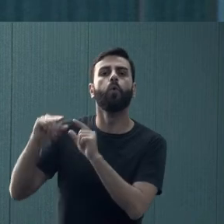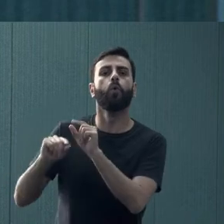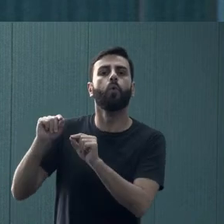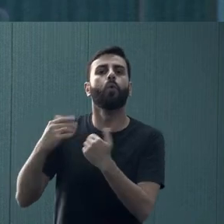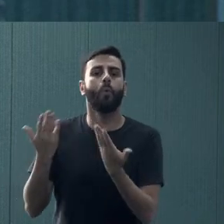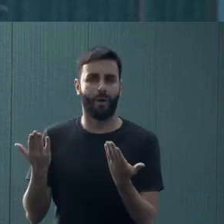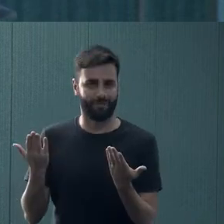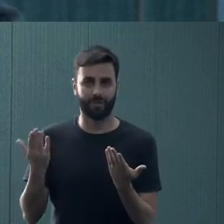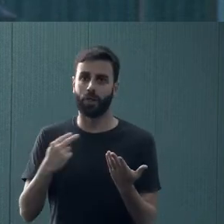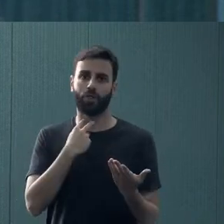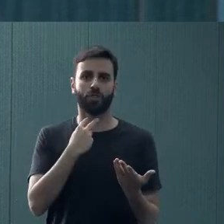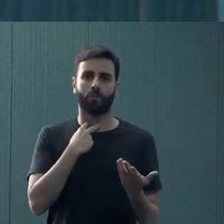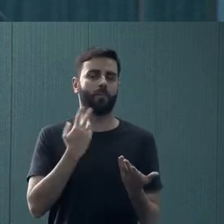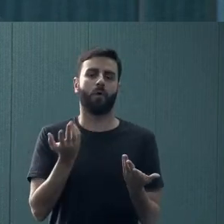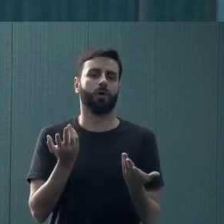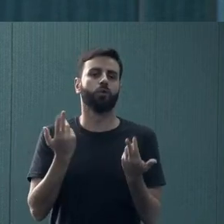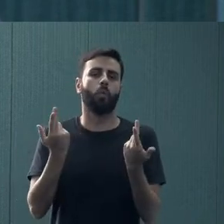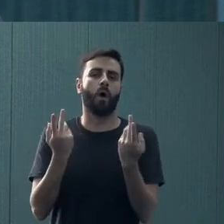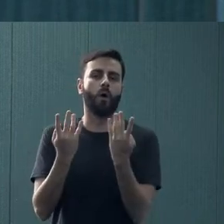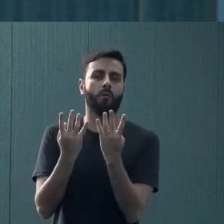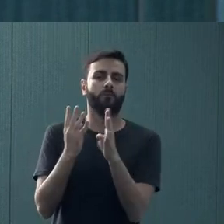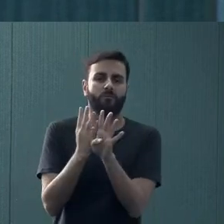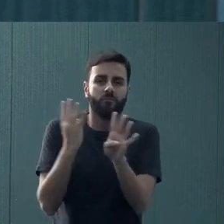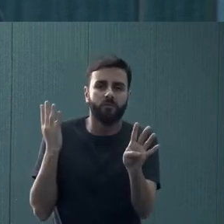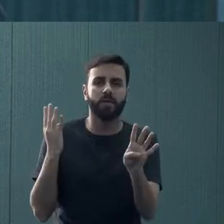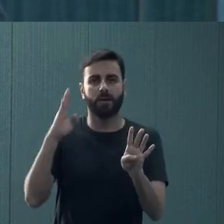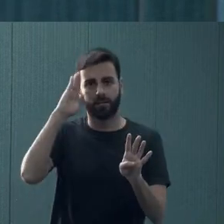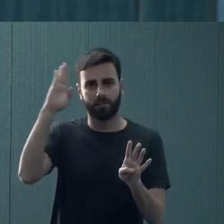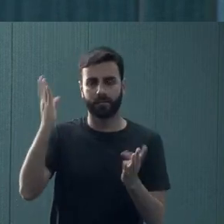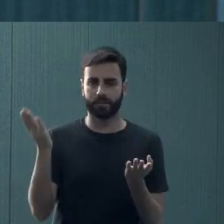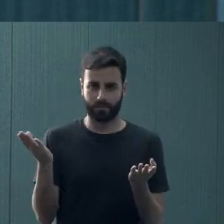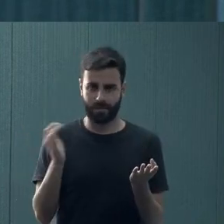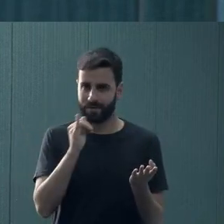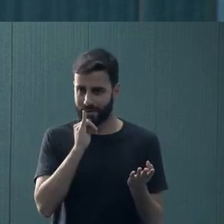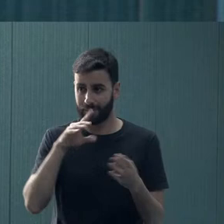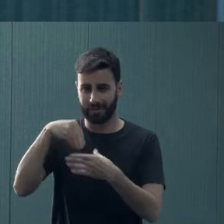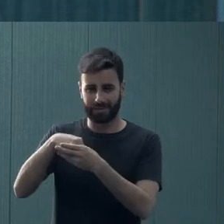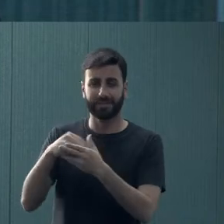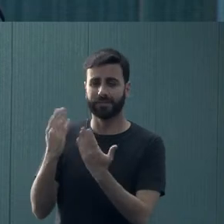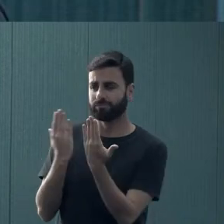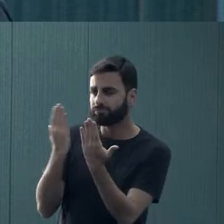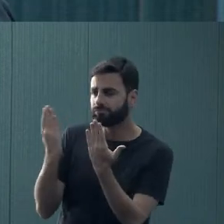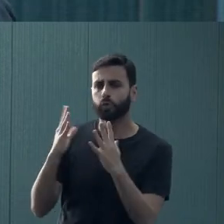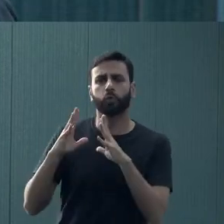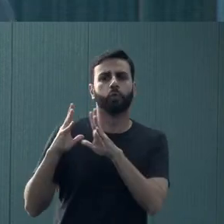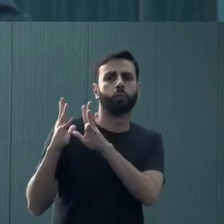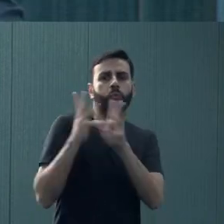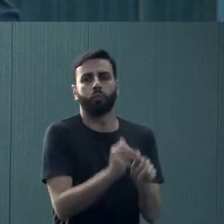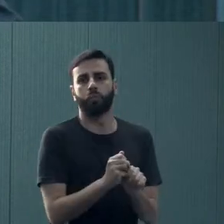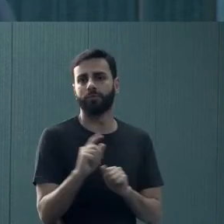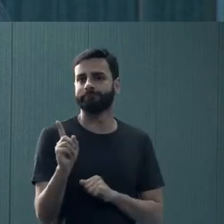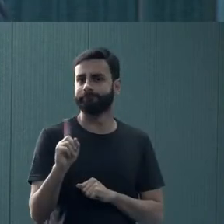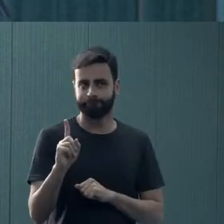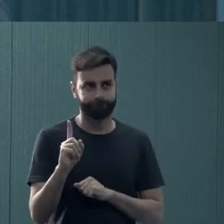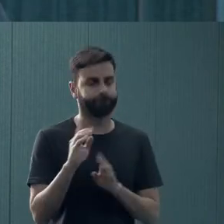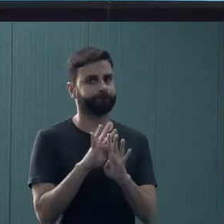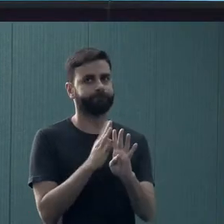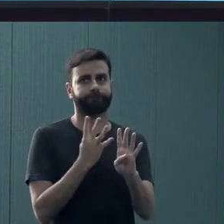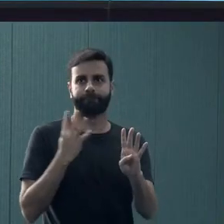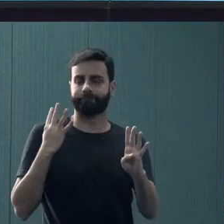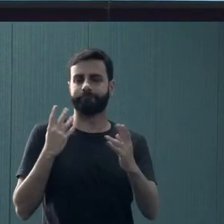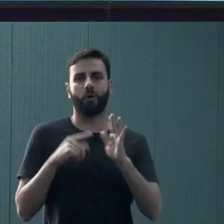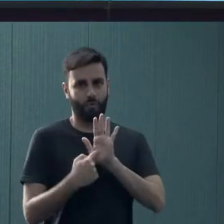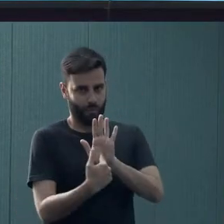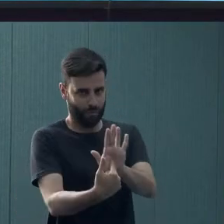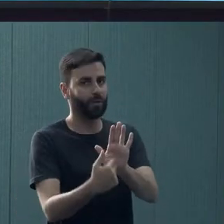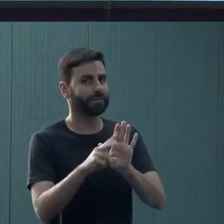atendimento. Não tem como a gente atender, especialmente em termos de acompanhamento de psicoterapia breve, todas as pessoas. A demanda lá, daqui